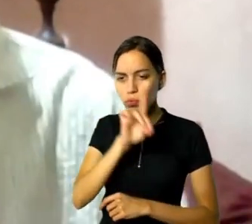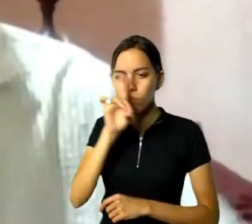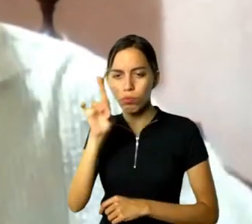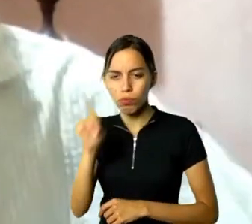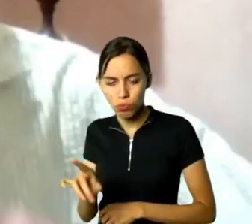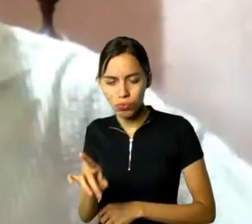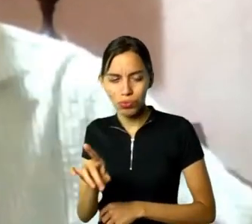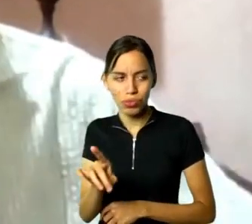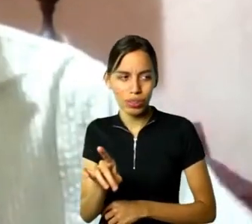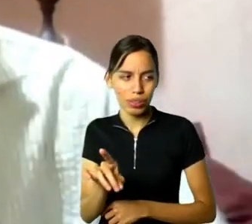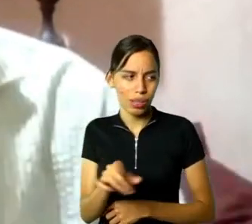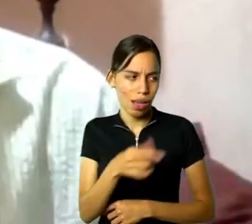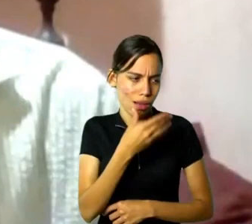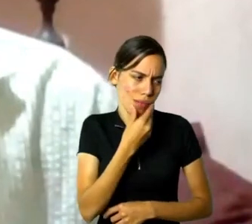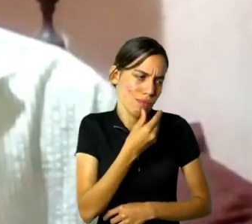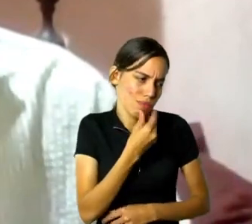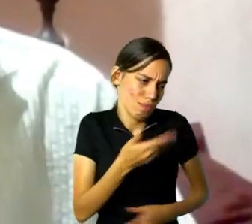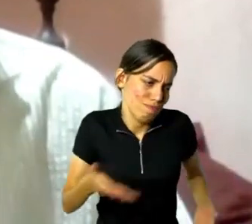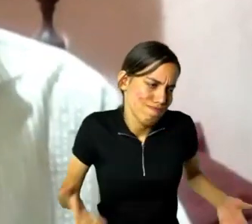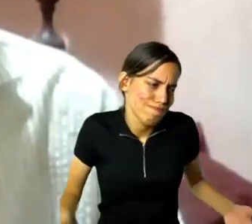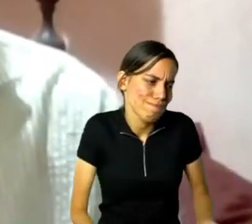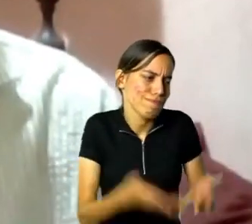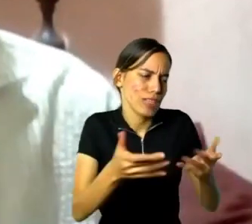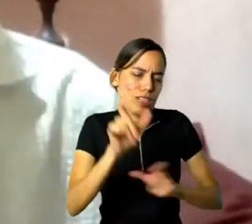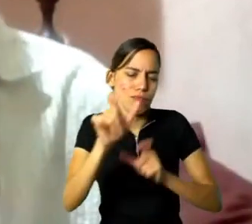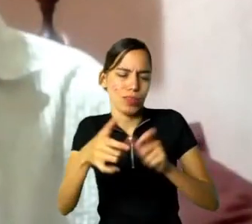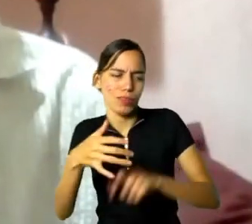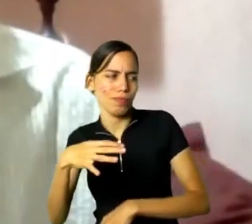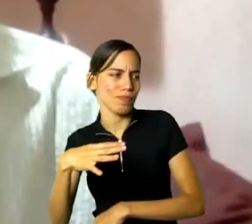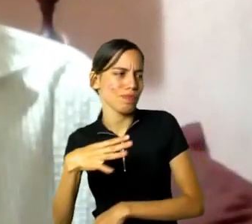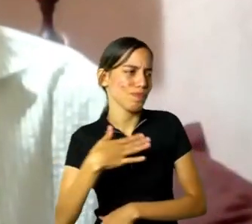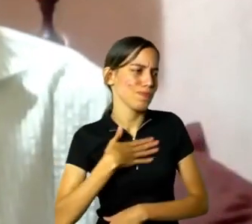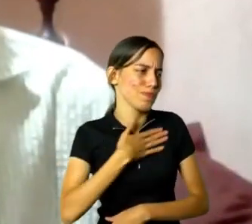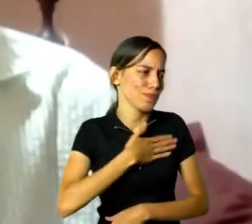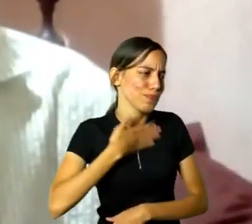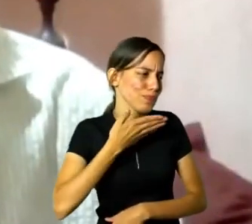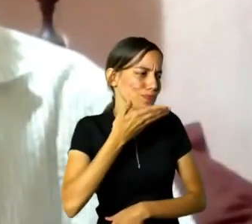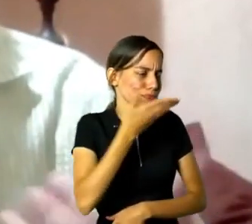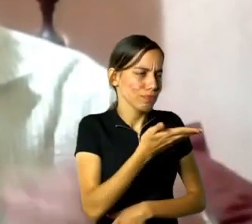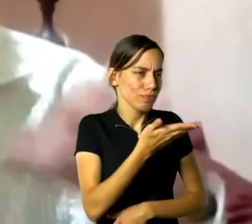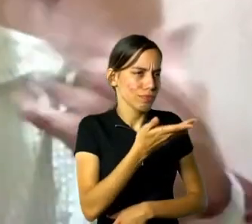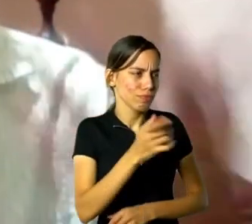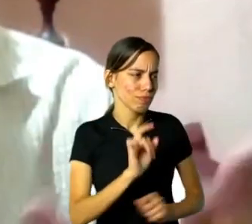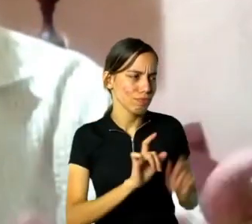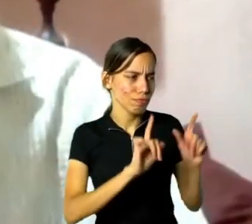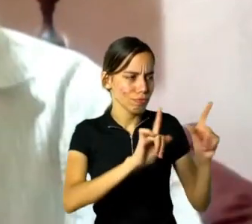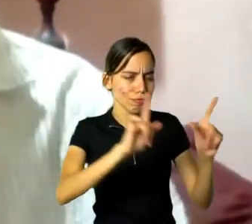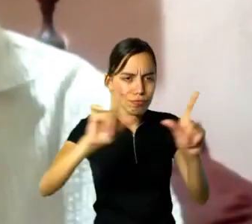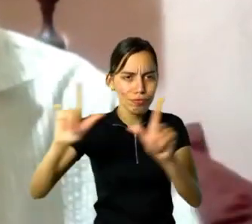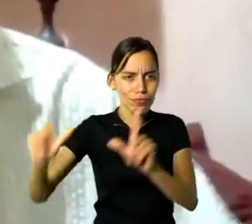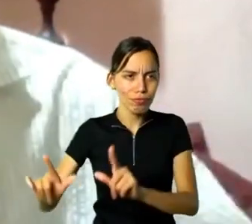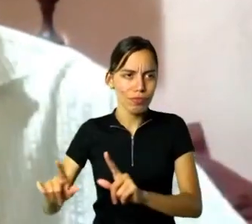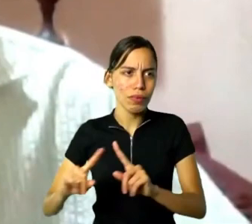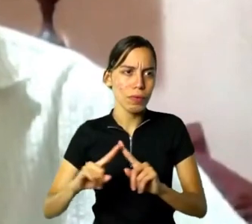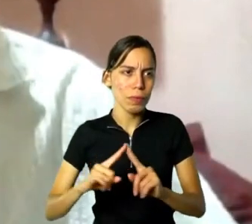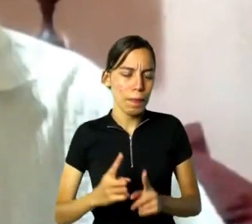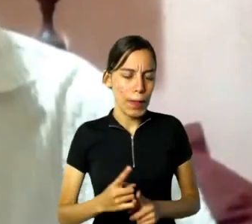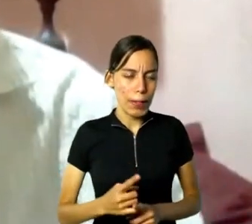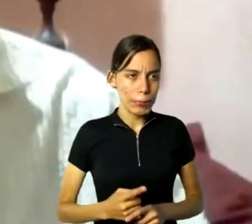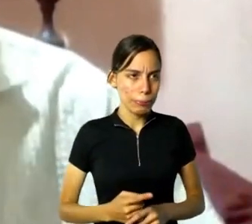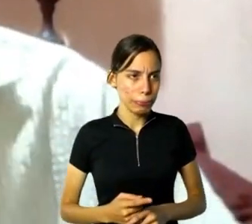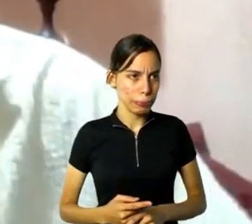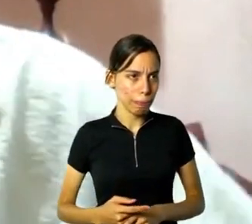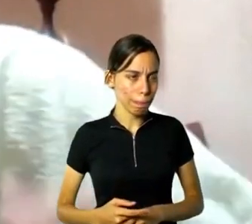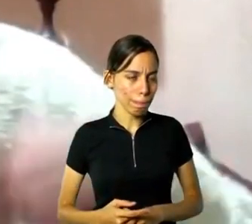obras dele, um jeito meio que para investimento, eu não sei até que ponto as pessoas eram tão benfeitoras para ele trocar um